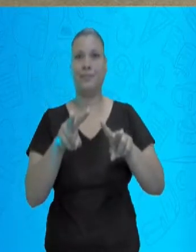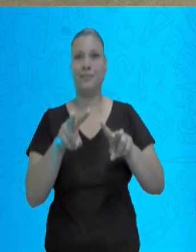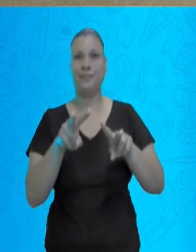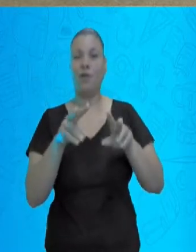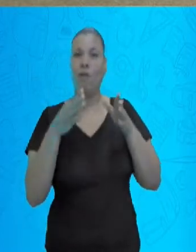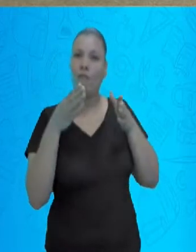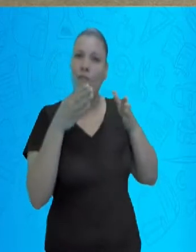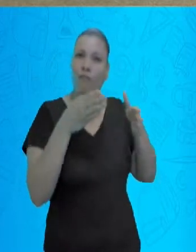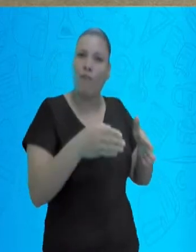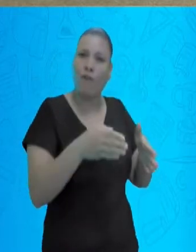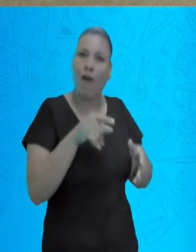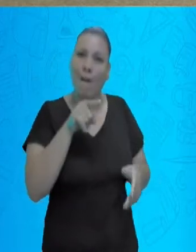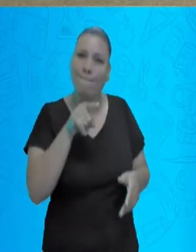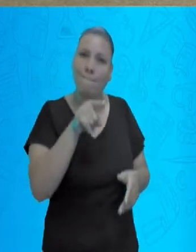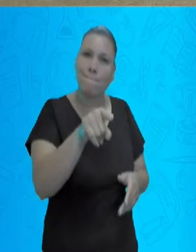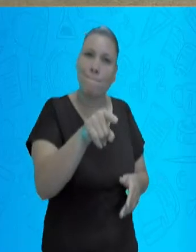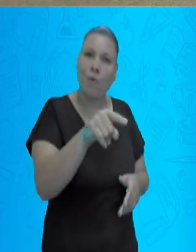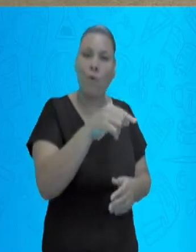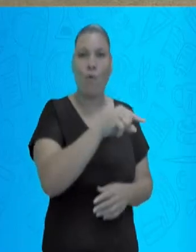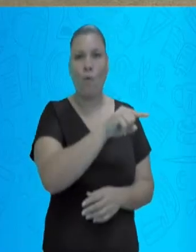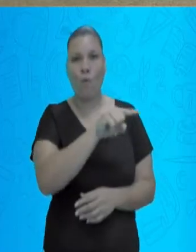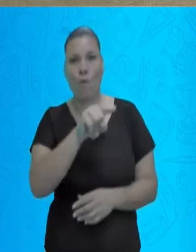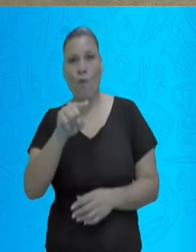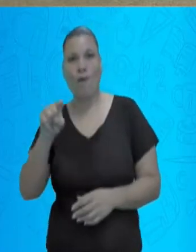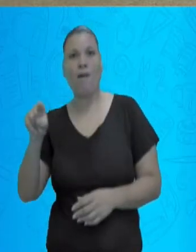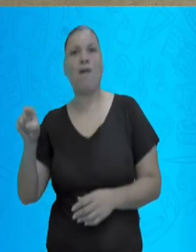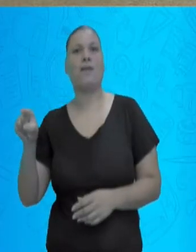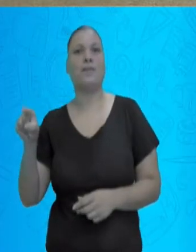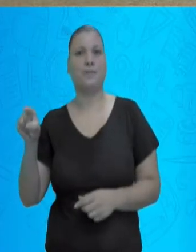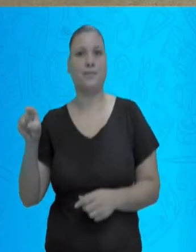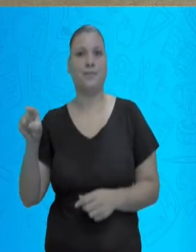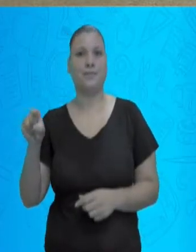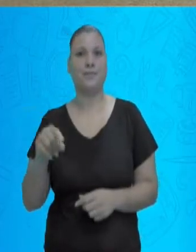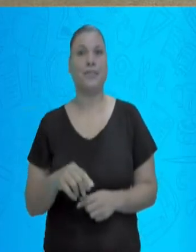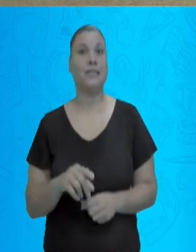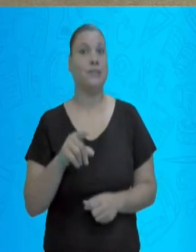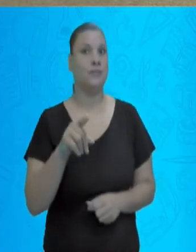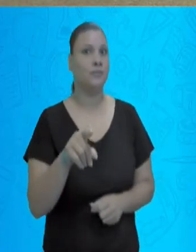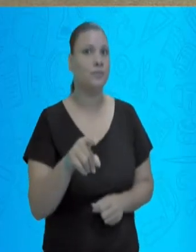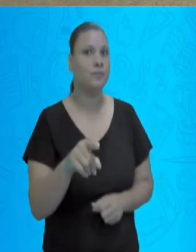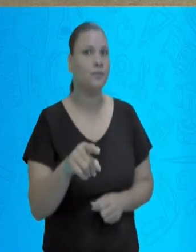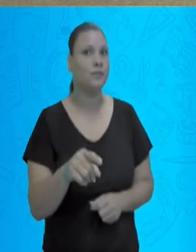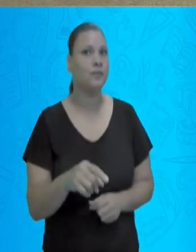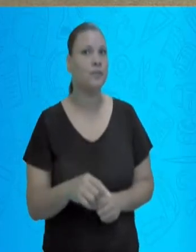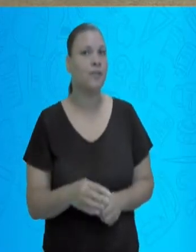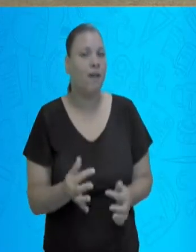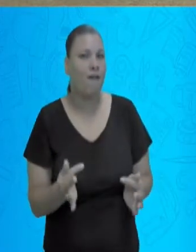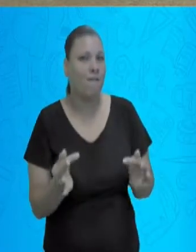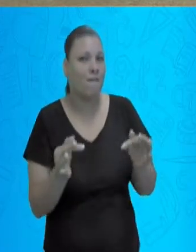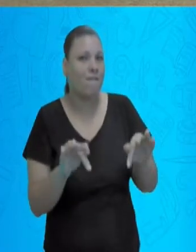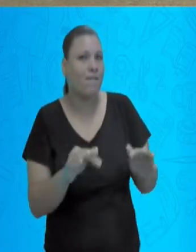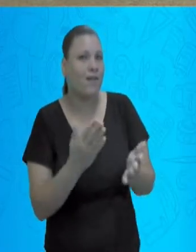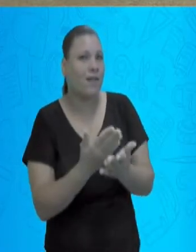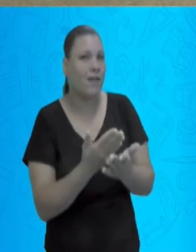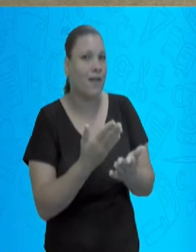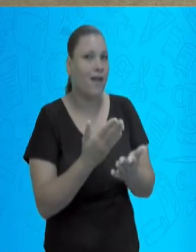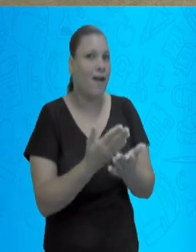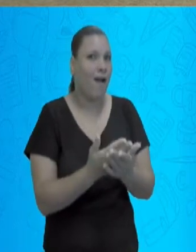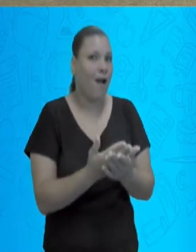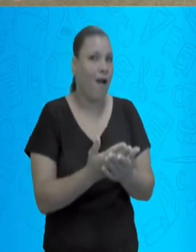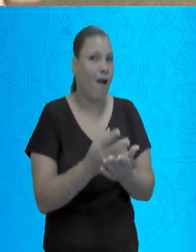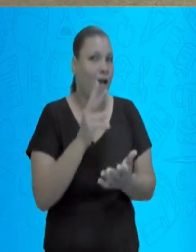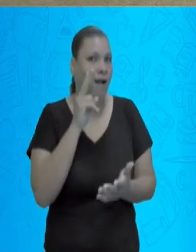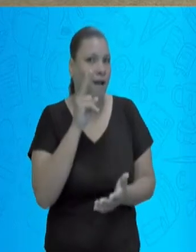fique você sabendo que no final dessa aula eu tenho uma surpresinha